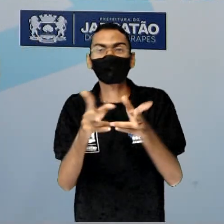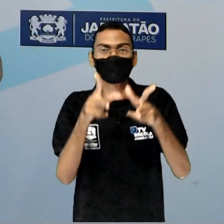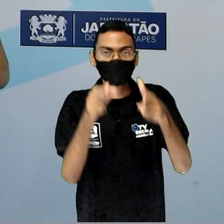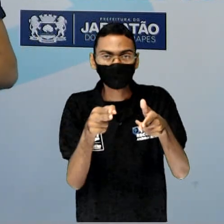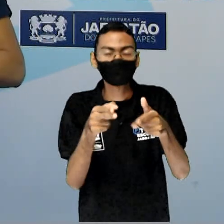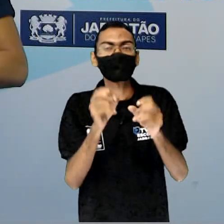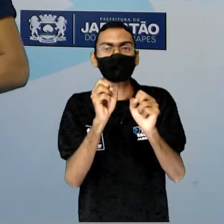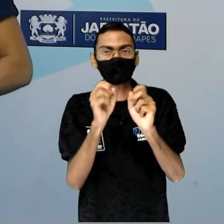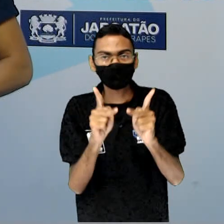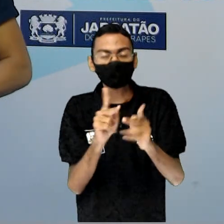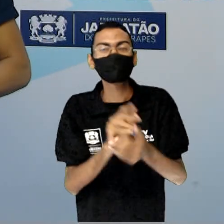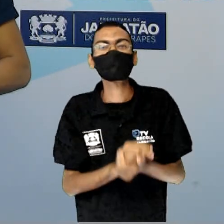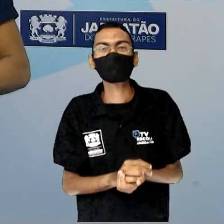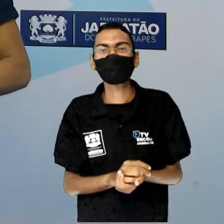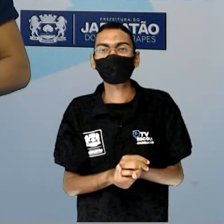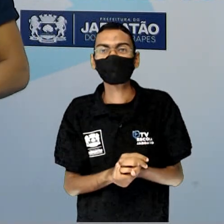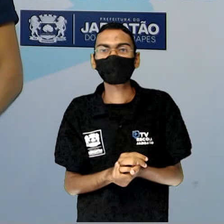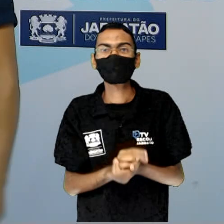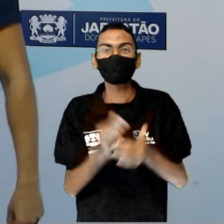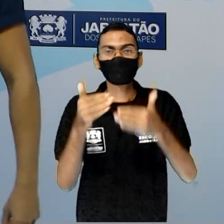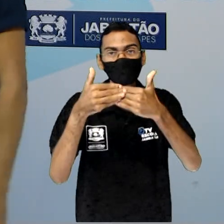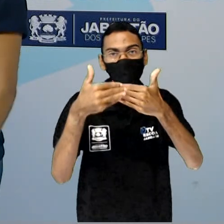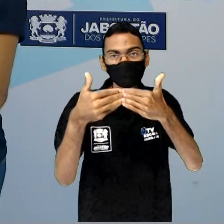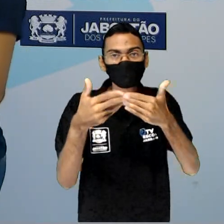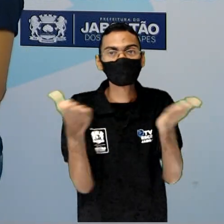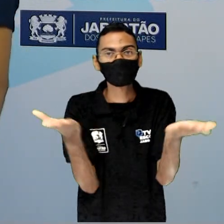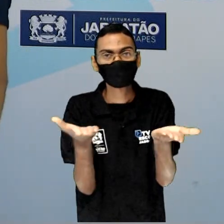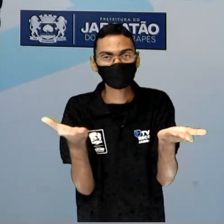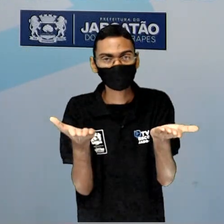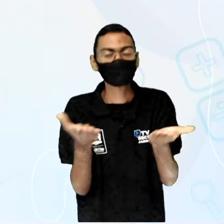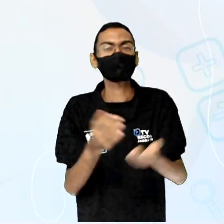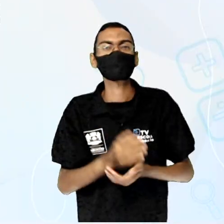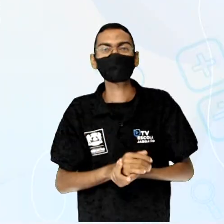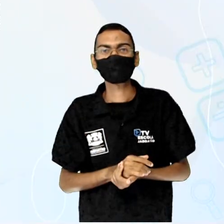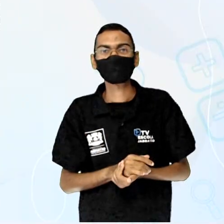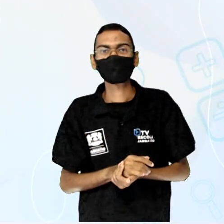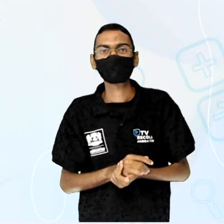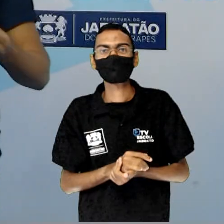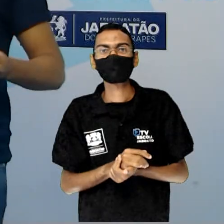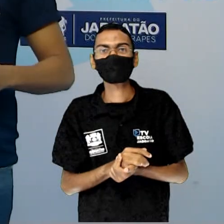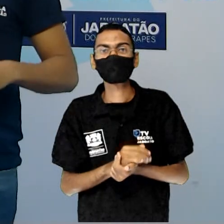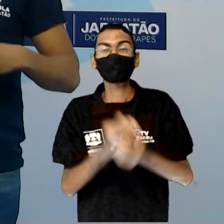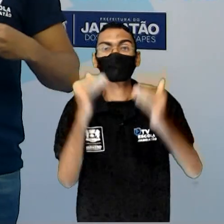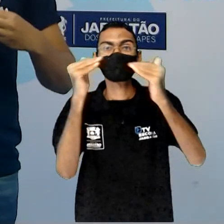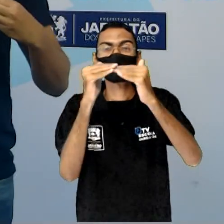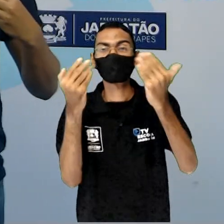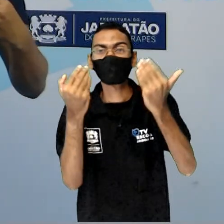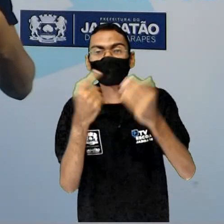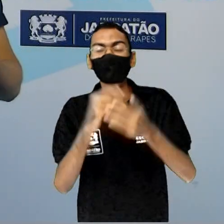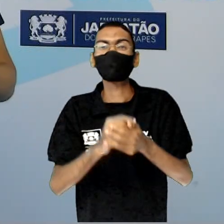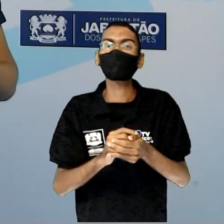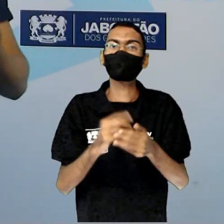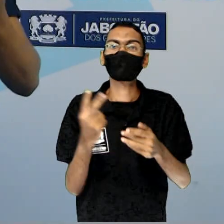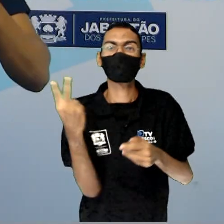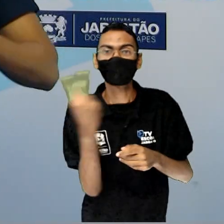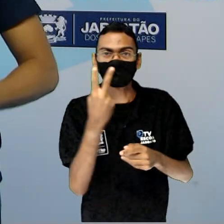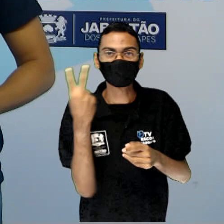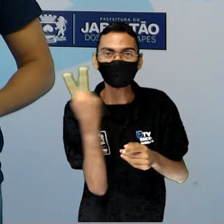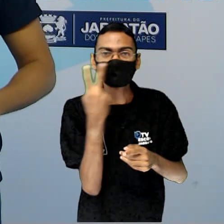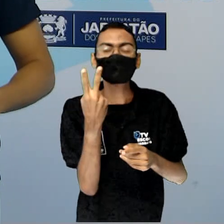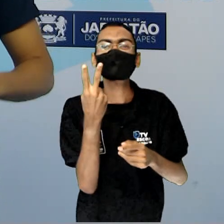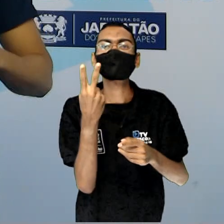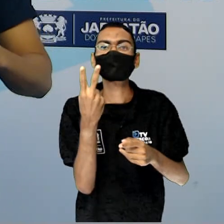conceitos, vamos começar a aula. De acordo com o valor que nós temos no numerador e no